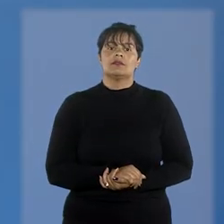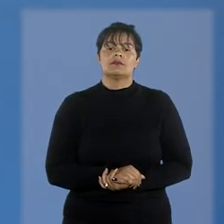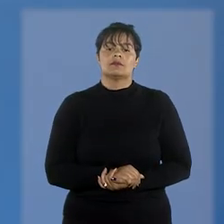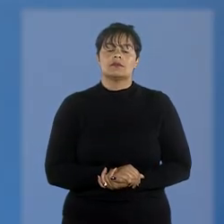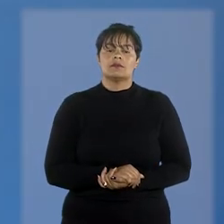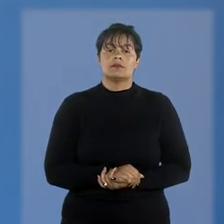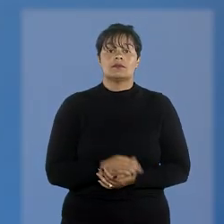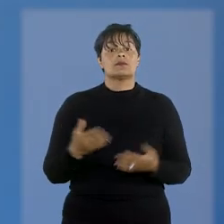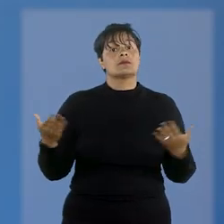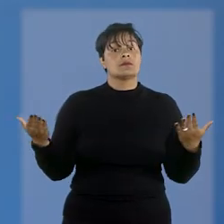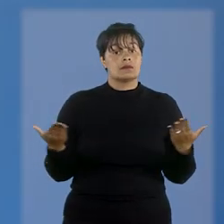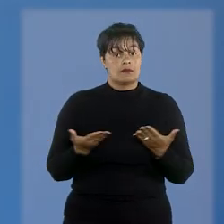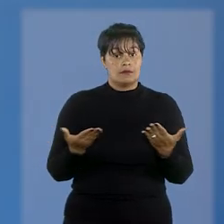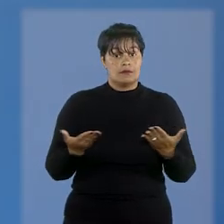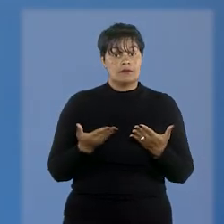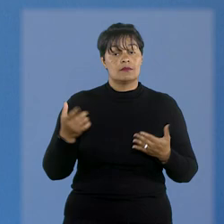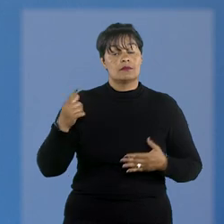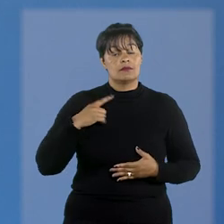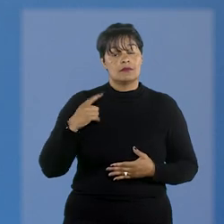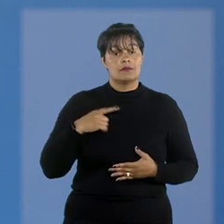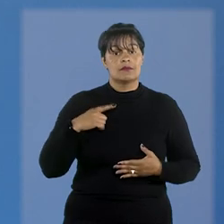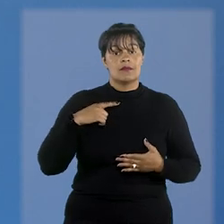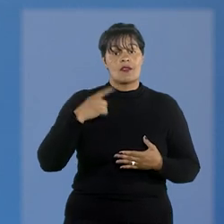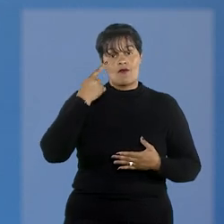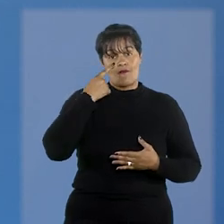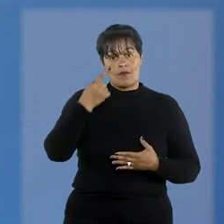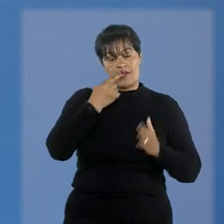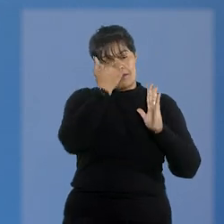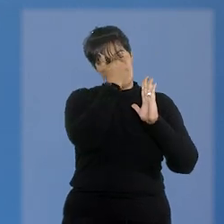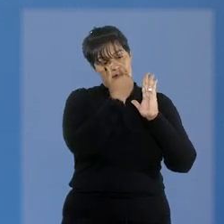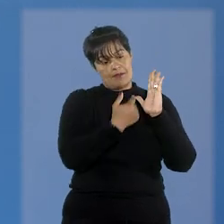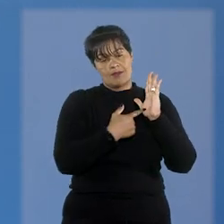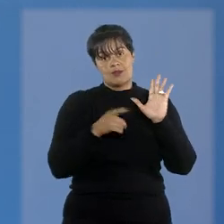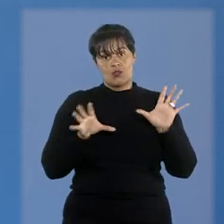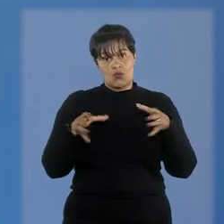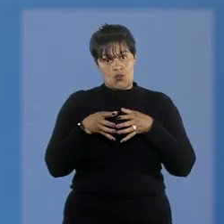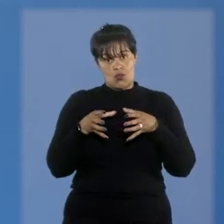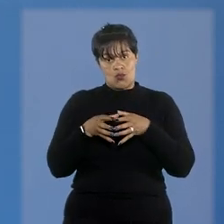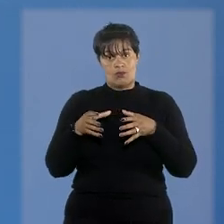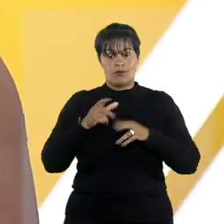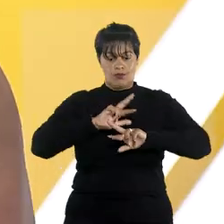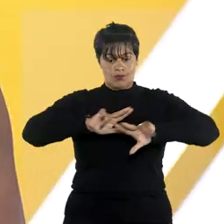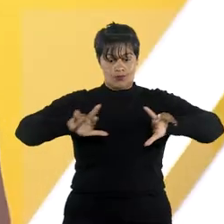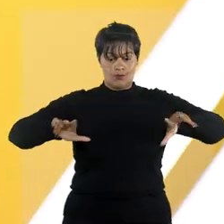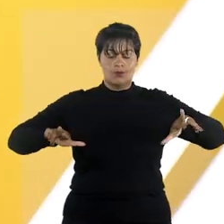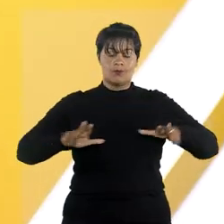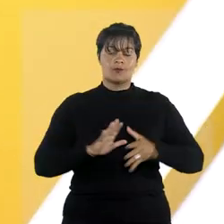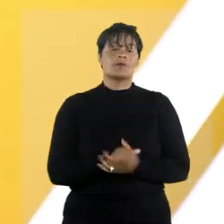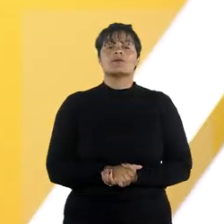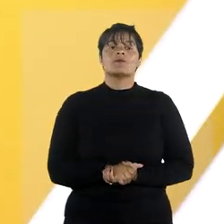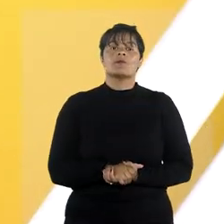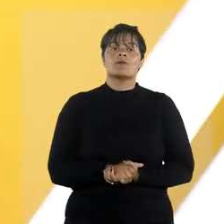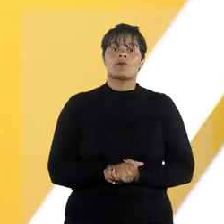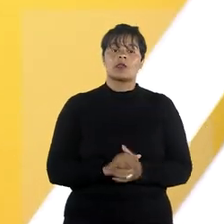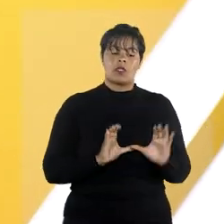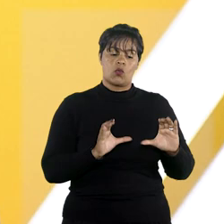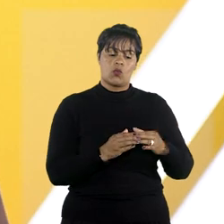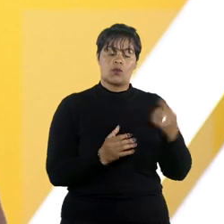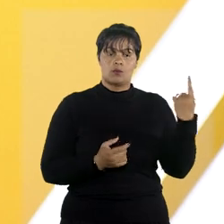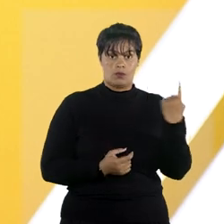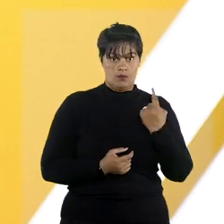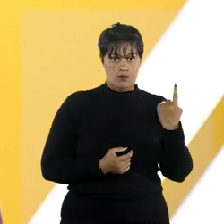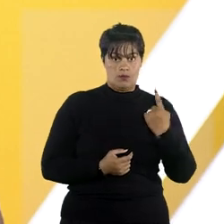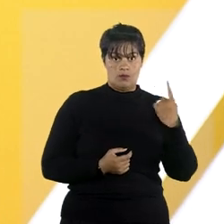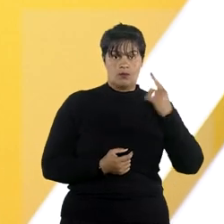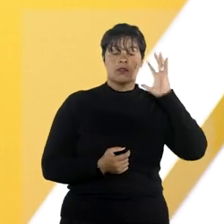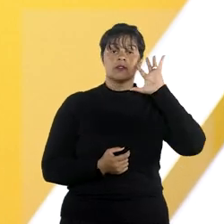agora, é a vez dos destaques nos colegiados do Tribunal da Cidadania. Na primeira sessão, os ministros